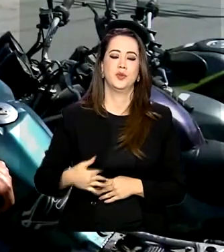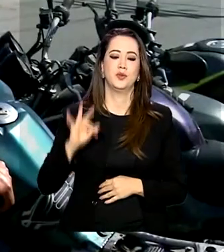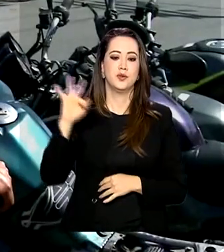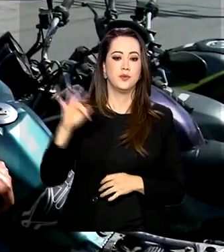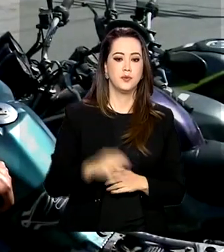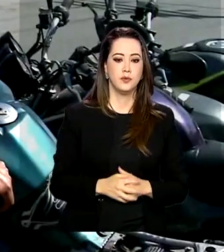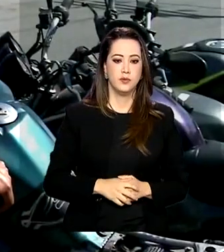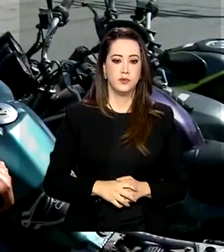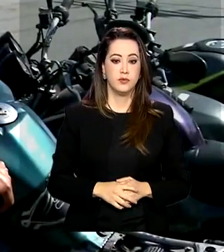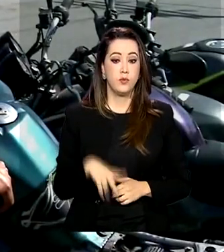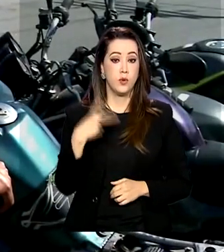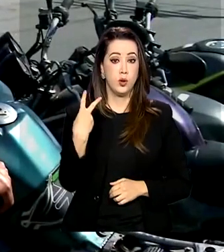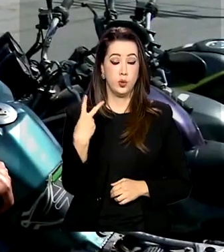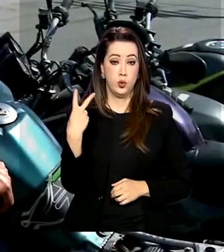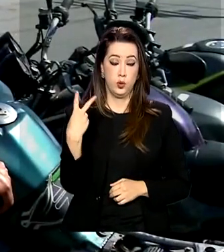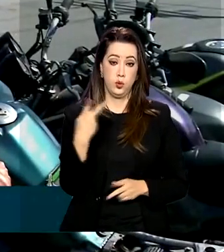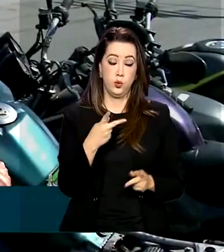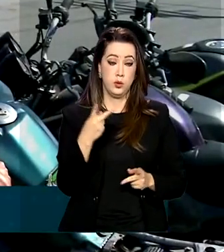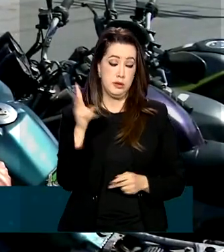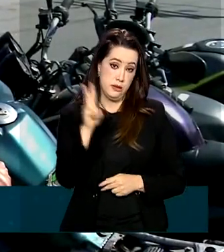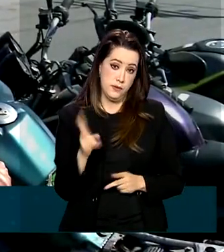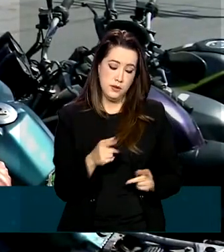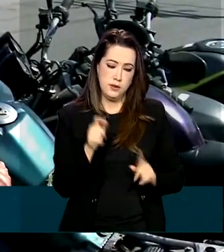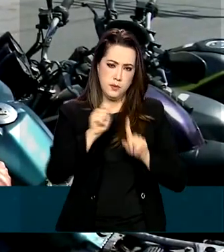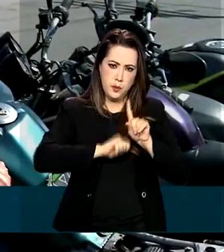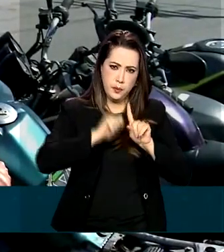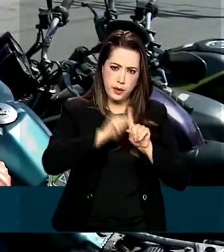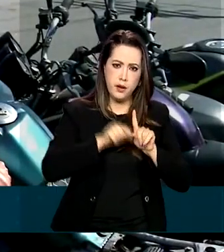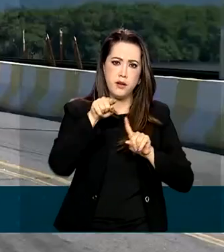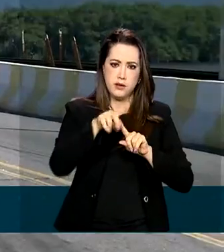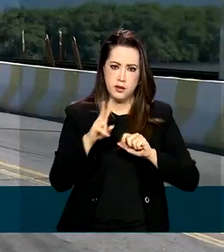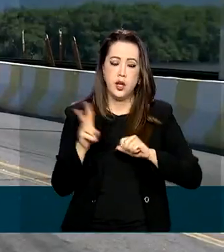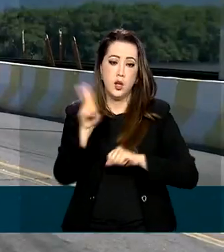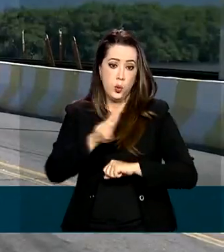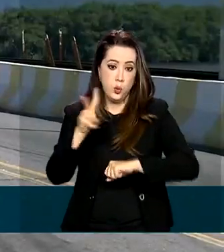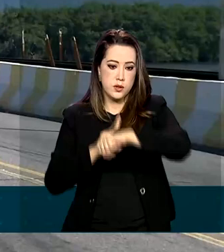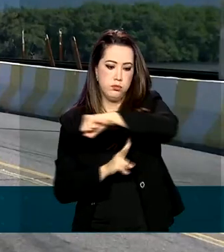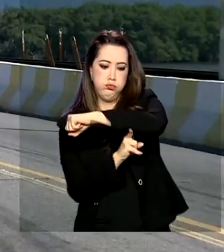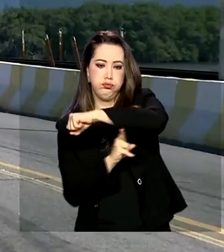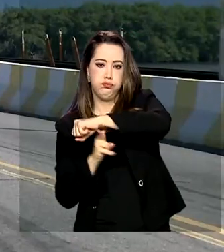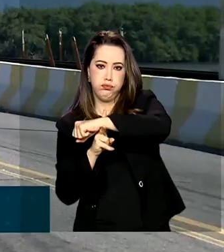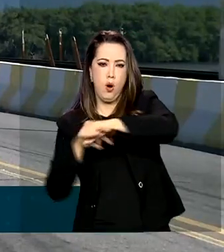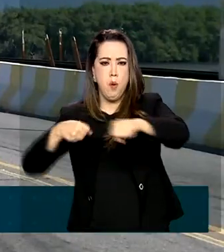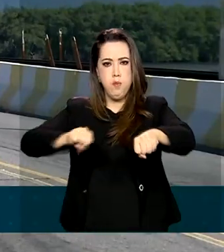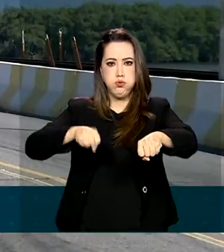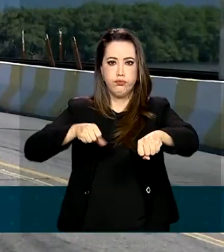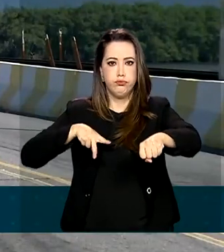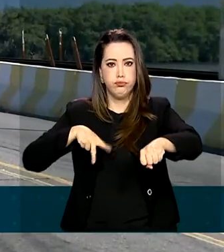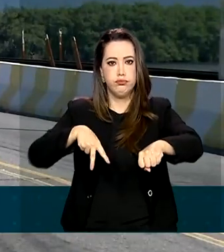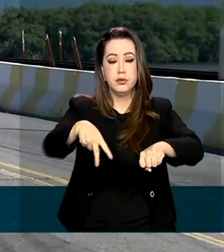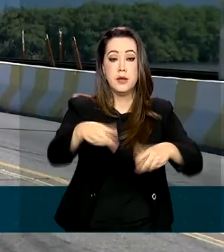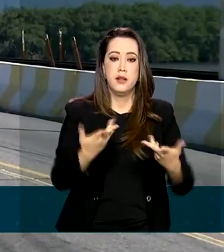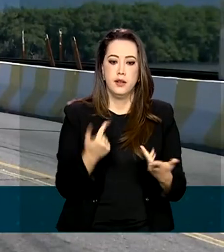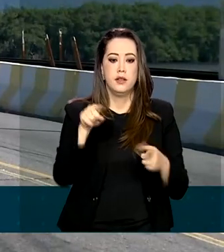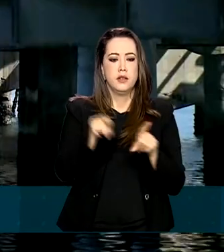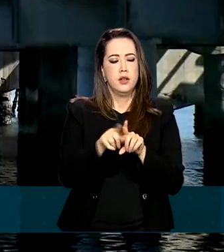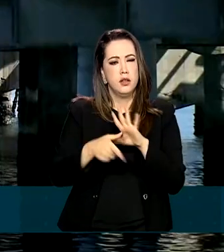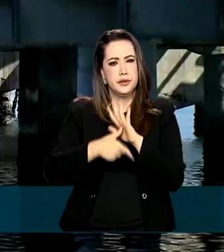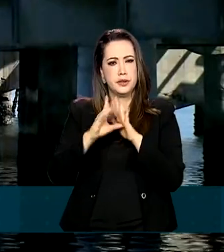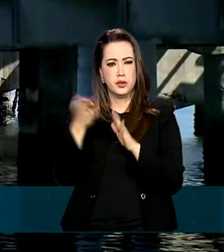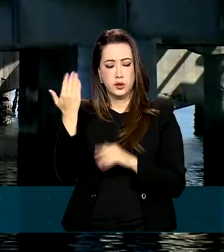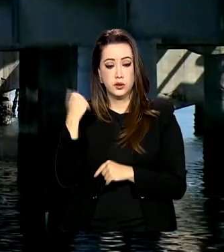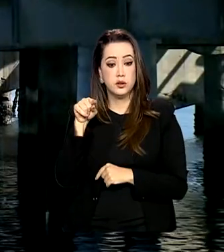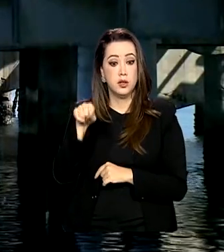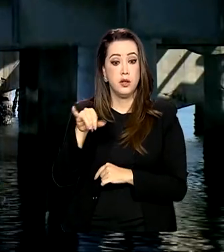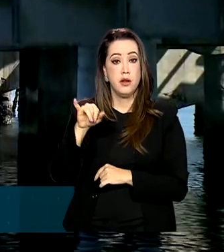Pelo menos duas vezes por mês, o Marcos atravessa de um moto a ponte A Tribuna, a antiga ponte dos Barreiros, que